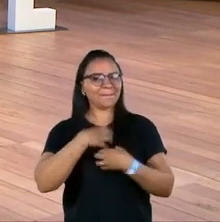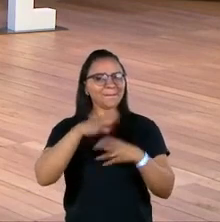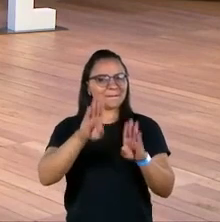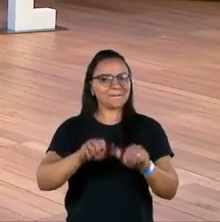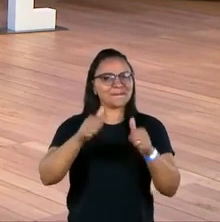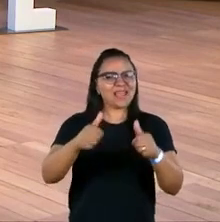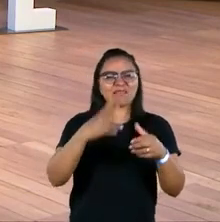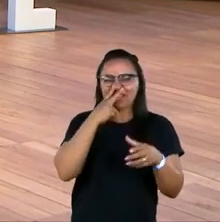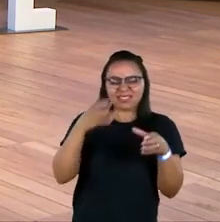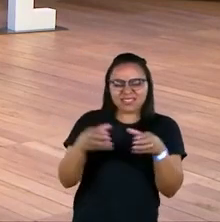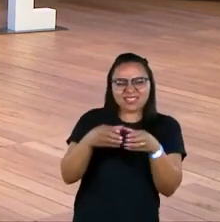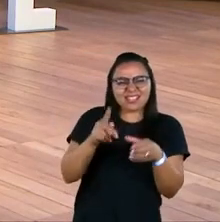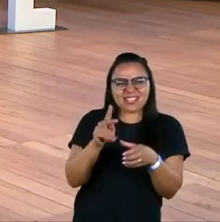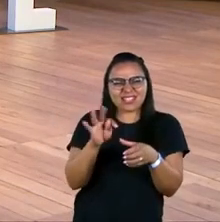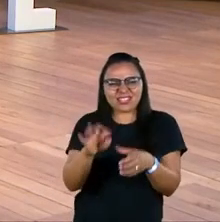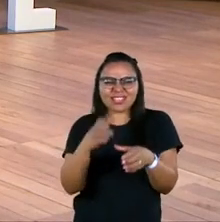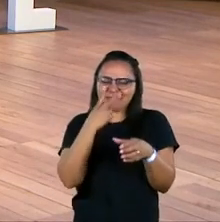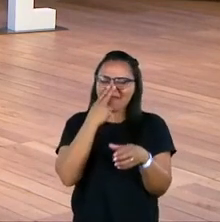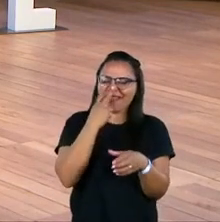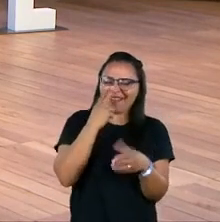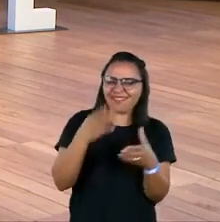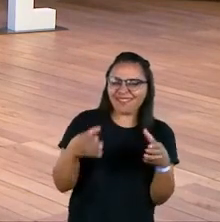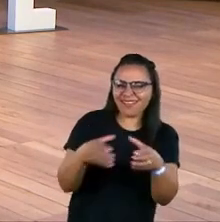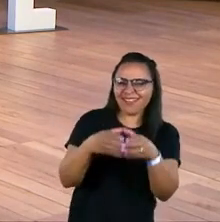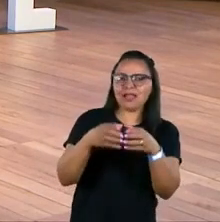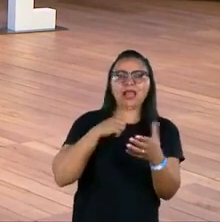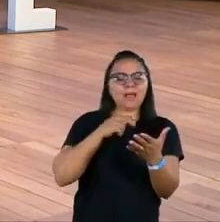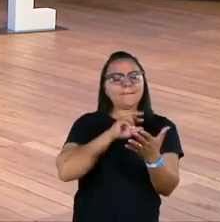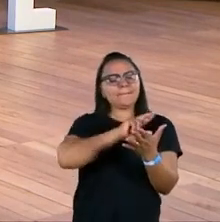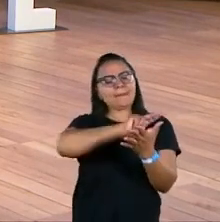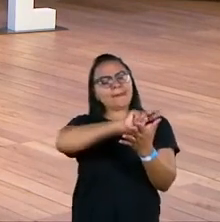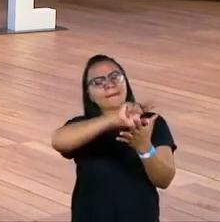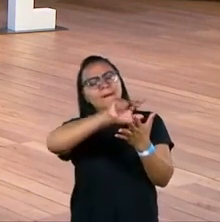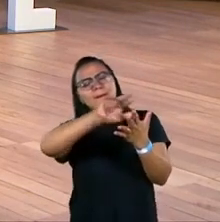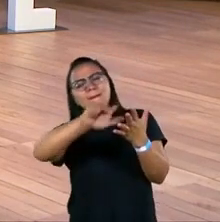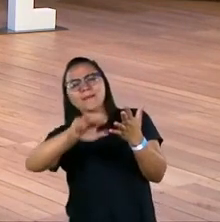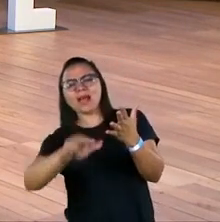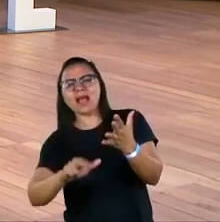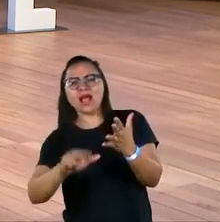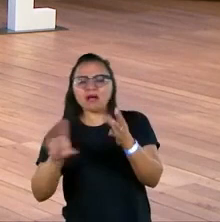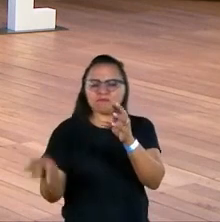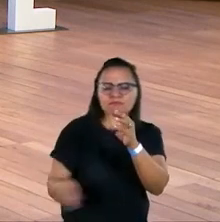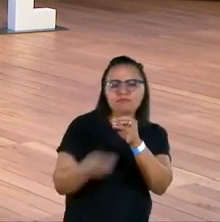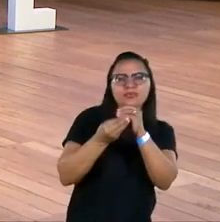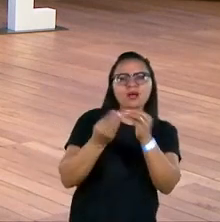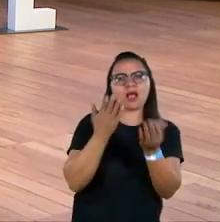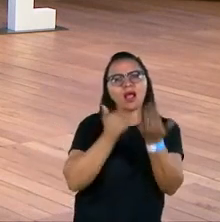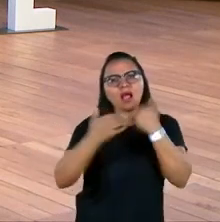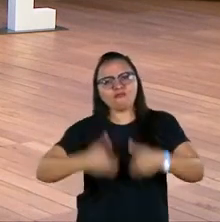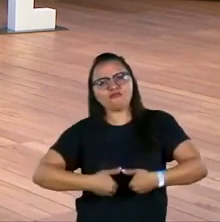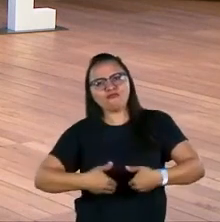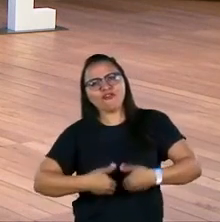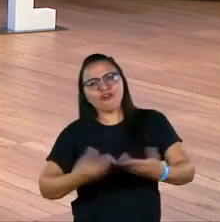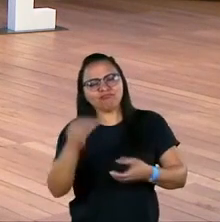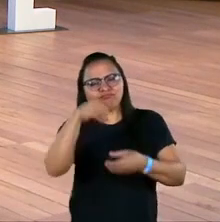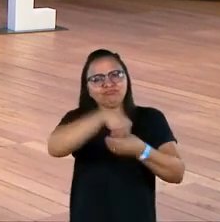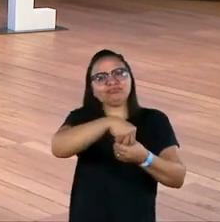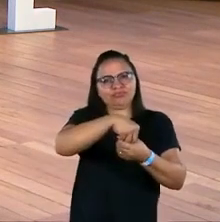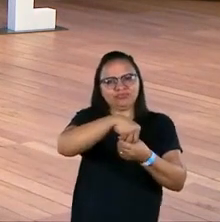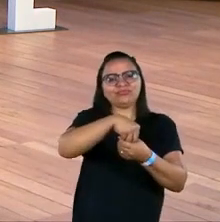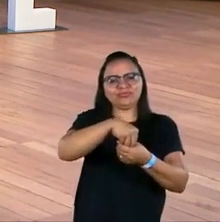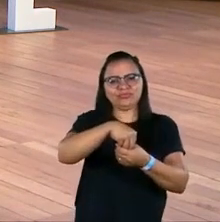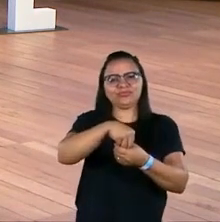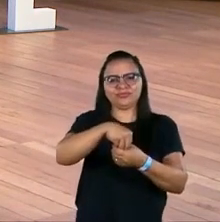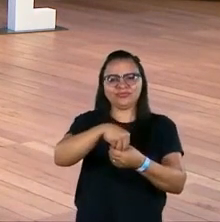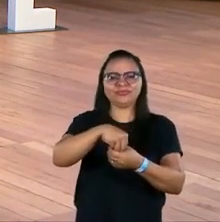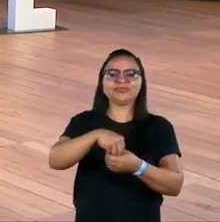Esse kit bem-estar é um kit vasto onde a questão alimentar está colocada lá na origem e